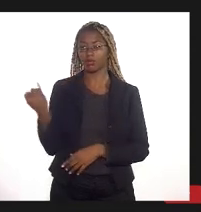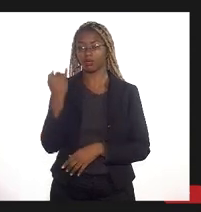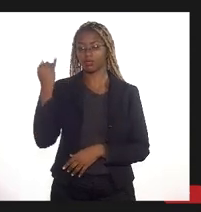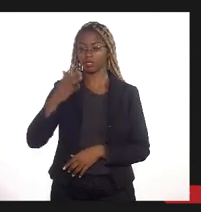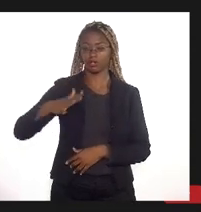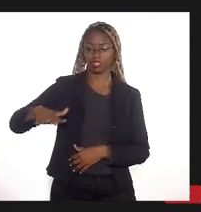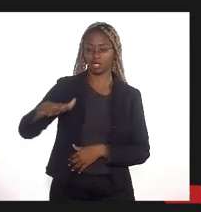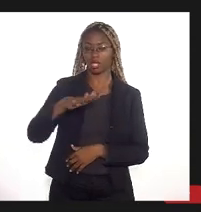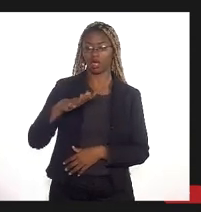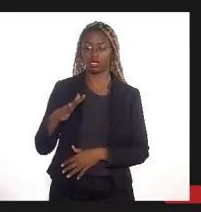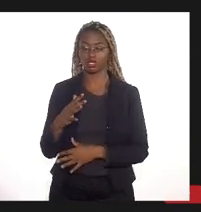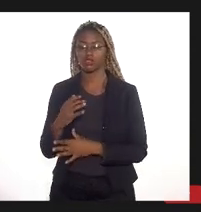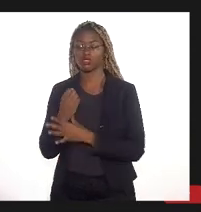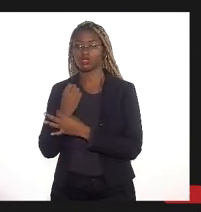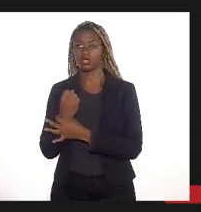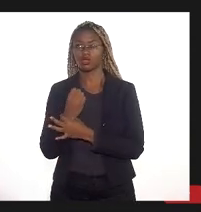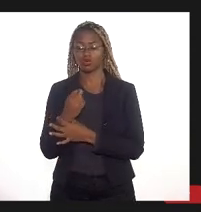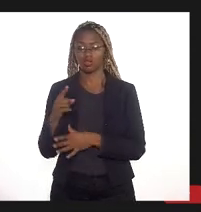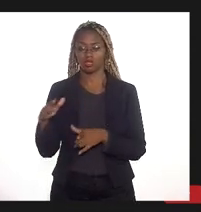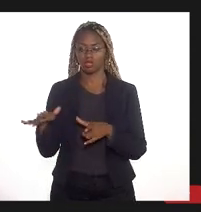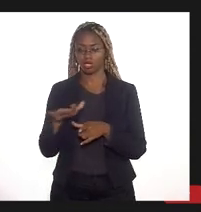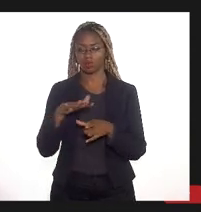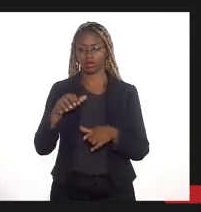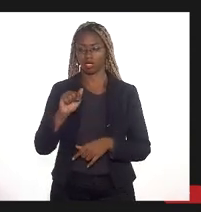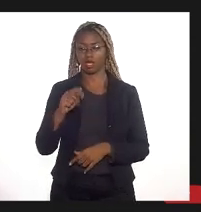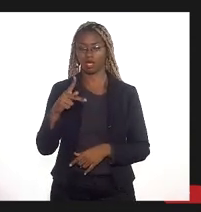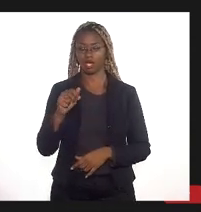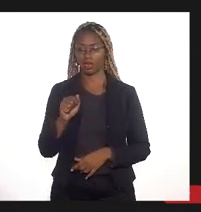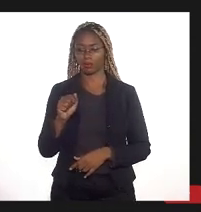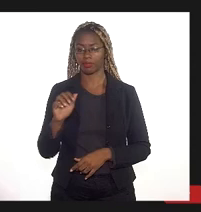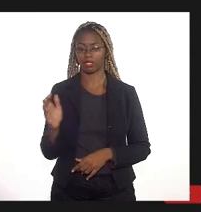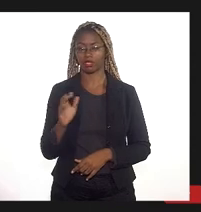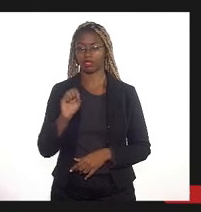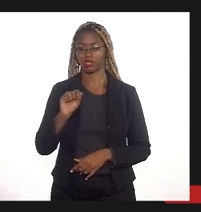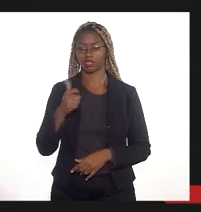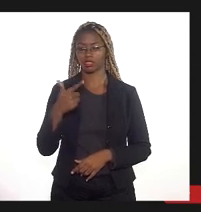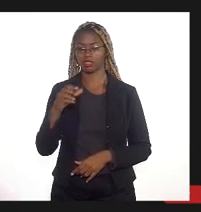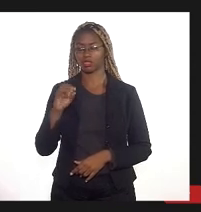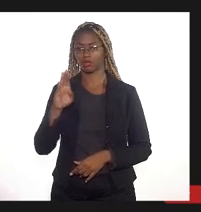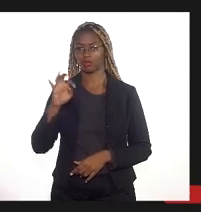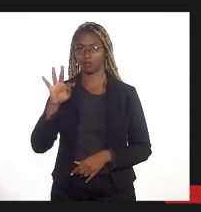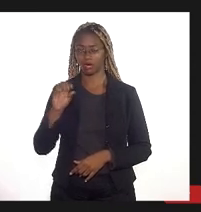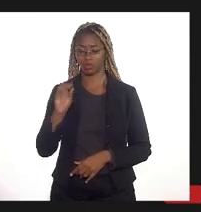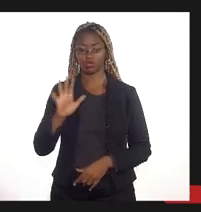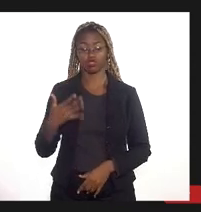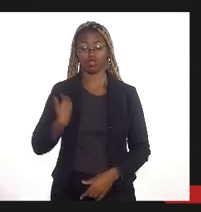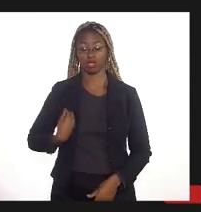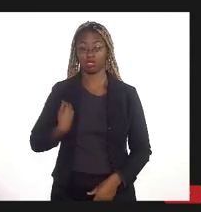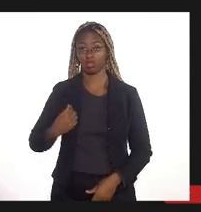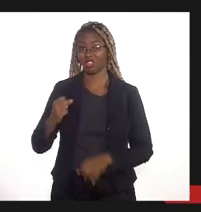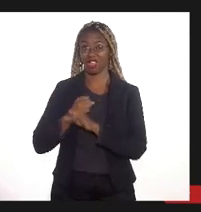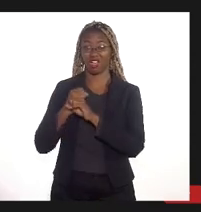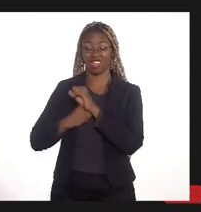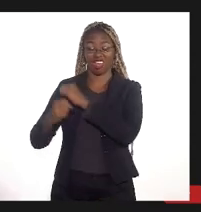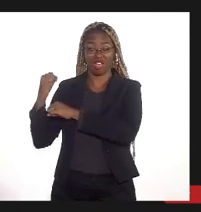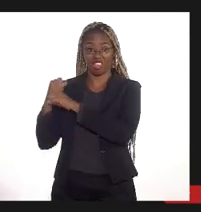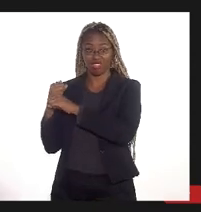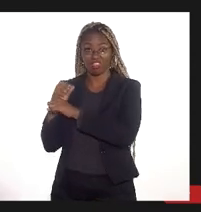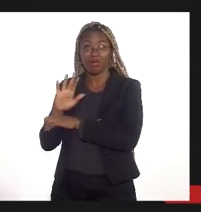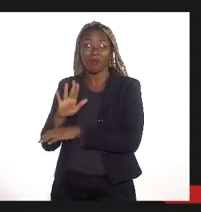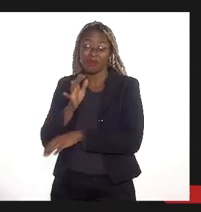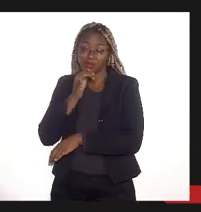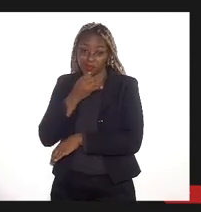preservação ambiental chamada APA São Bento ela já existia há anos na cidade infelizmente nos tempos para cá